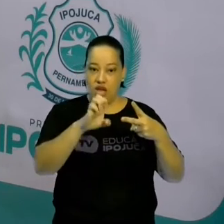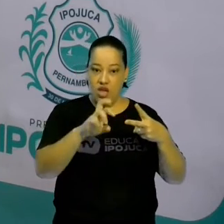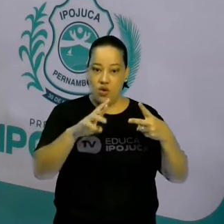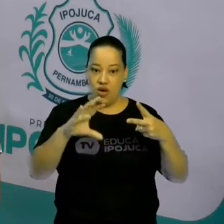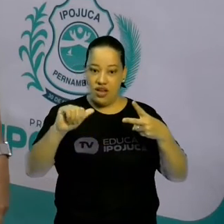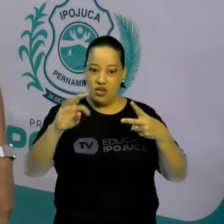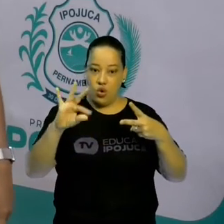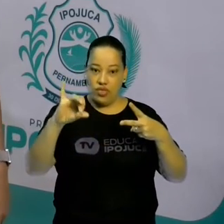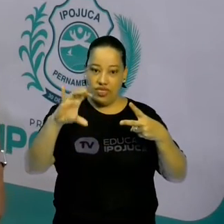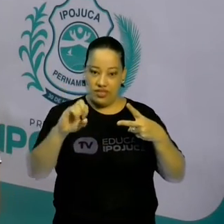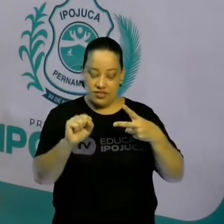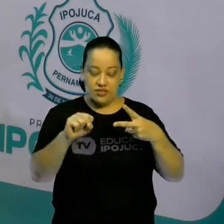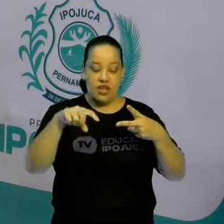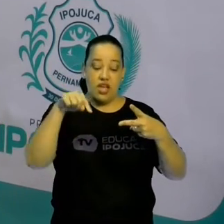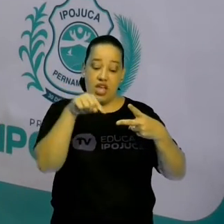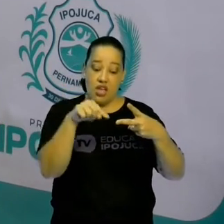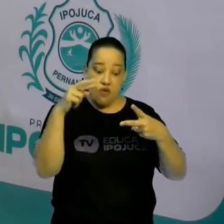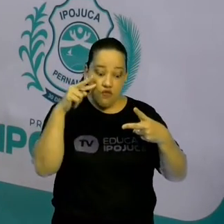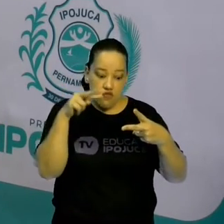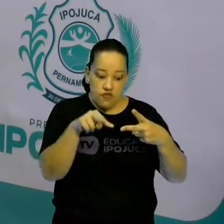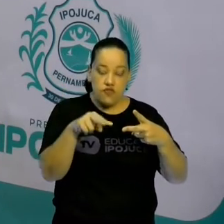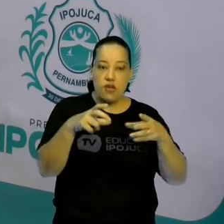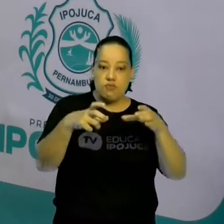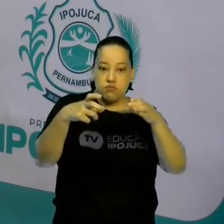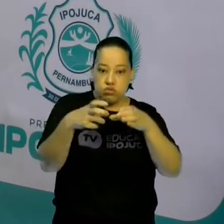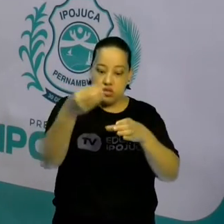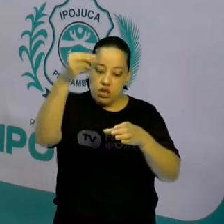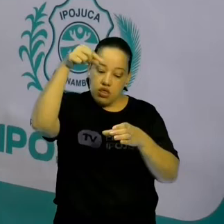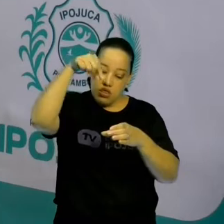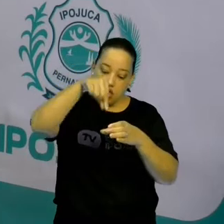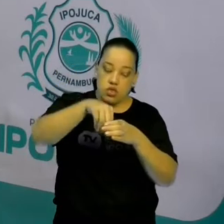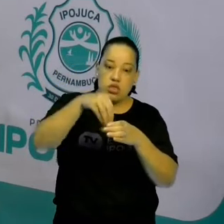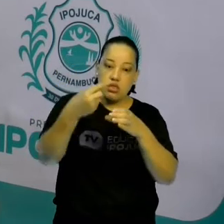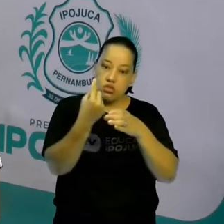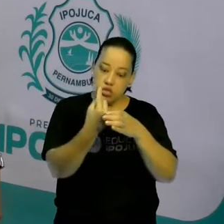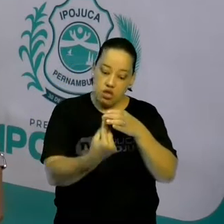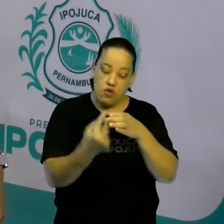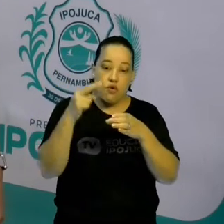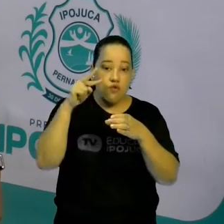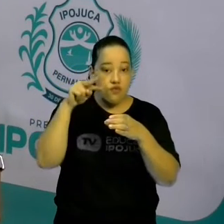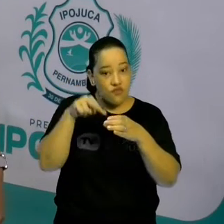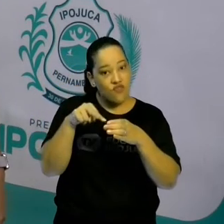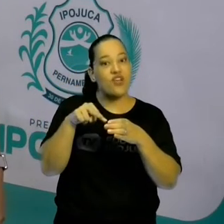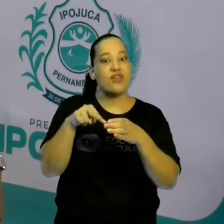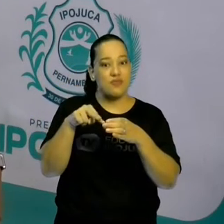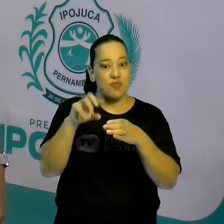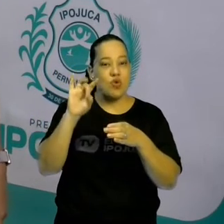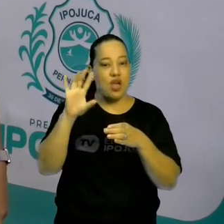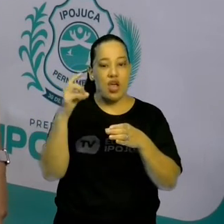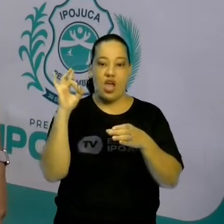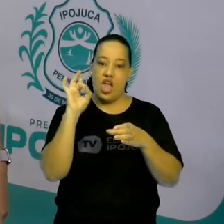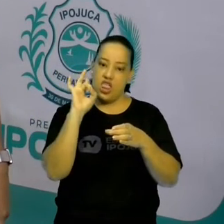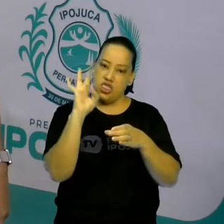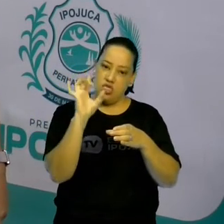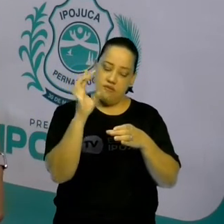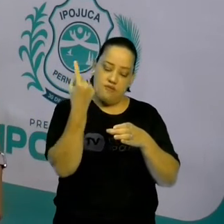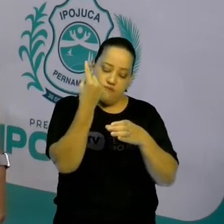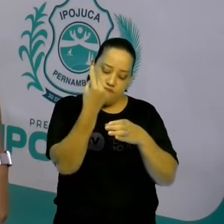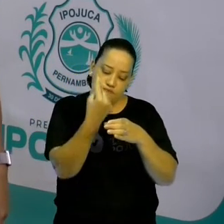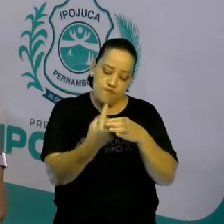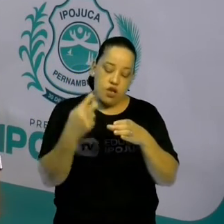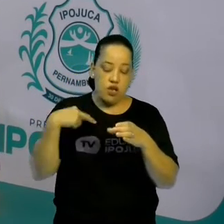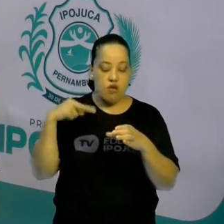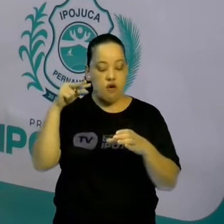eu consigo ver o seu núcleo. É o que a gente chama de núcleo individualizado. Então, ou quando eu olhar lá,